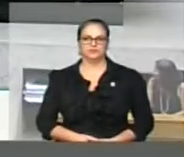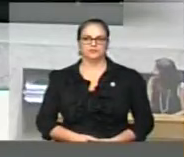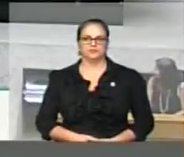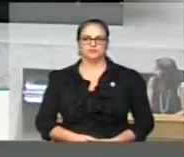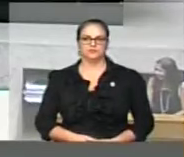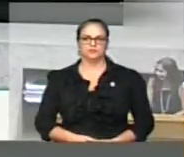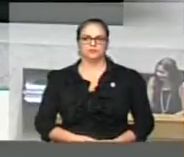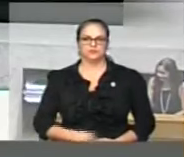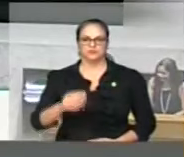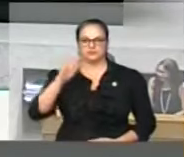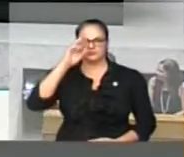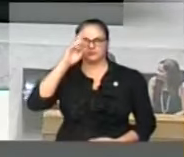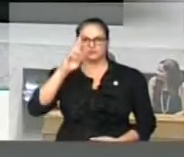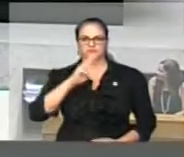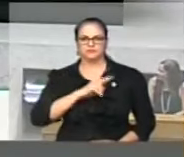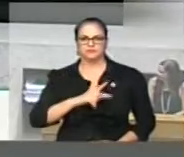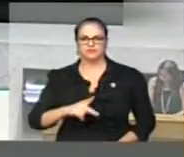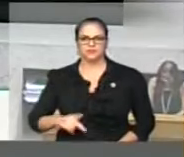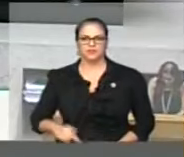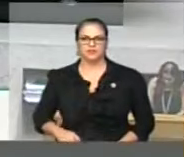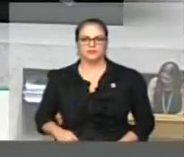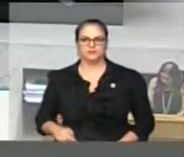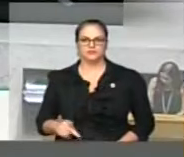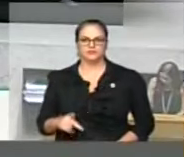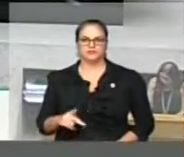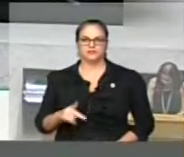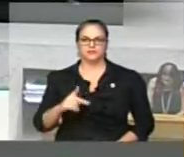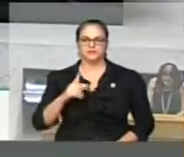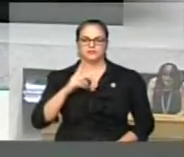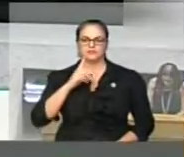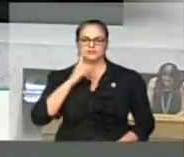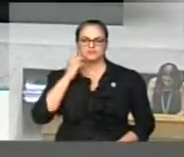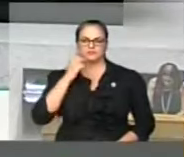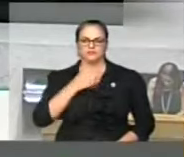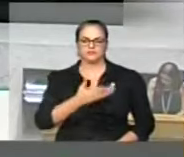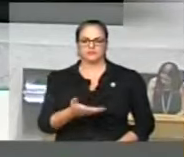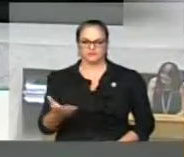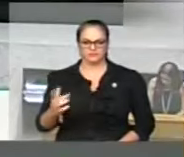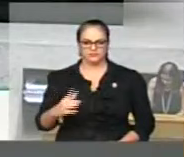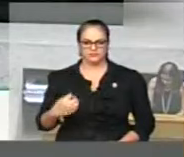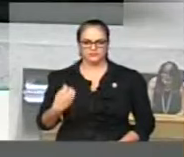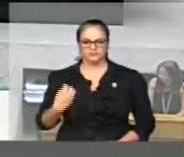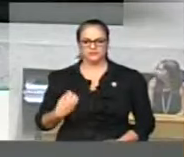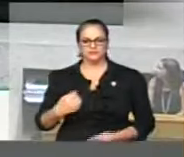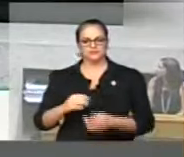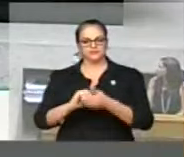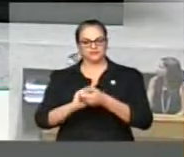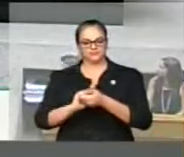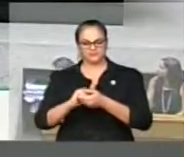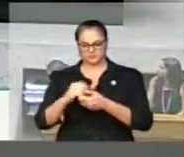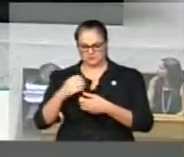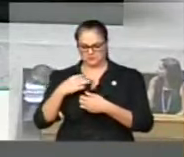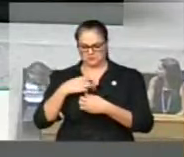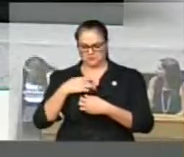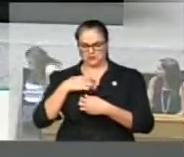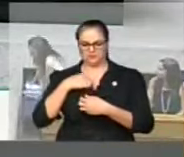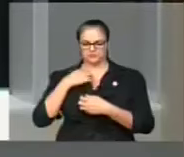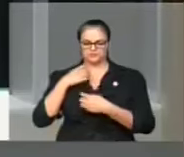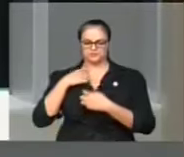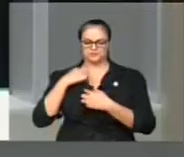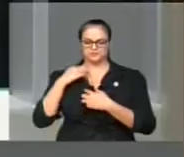Sr. Presidente, Srs. Deputados, nós estamos aqui, Presidente, muito preocupados nossos